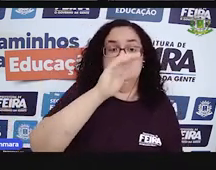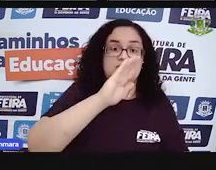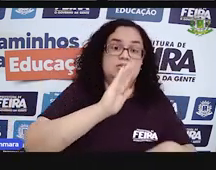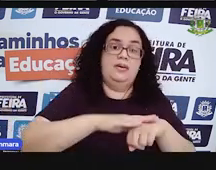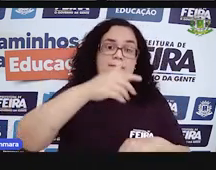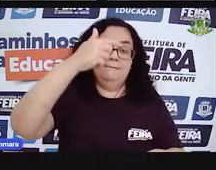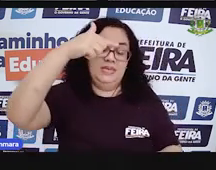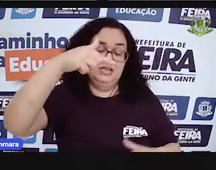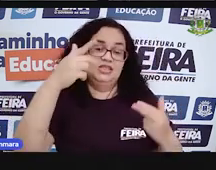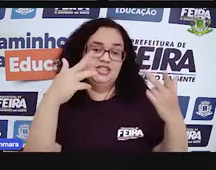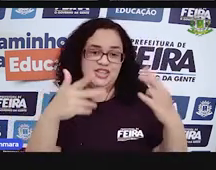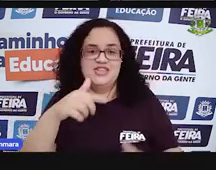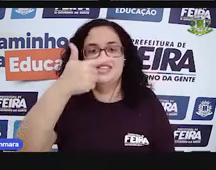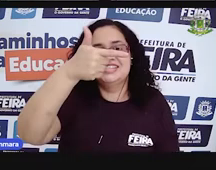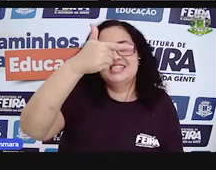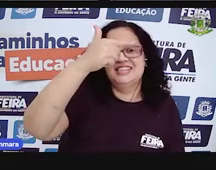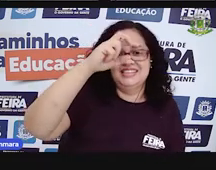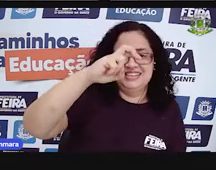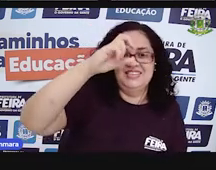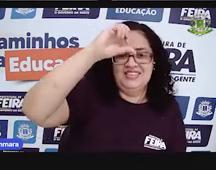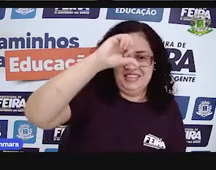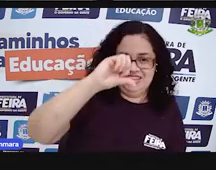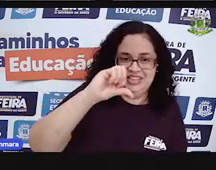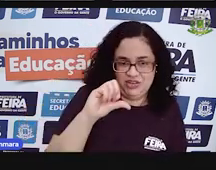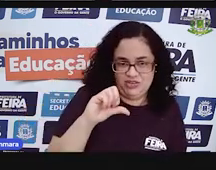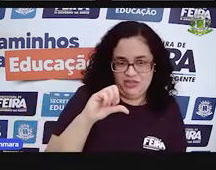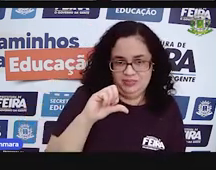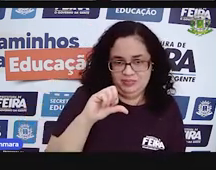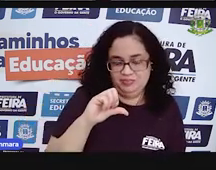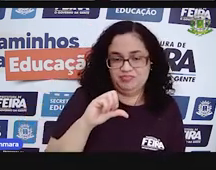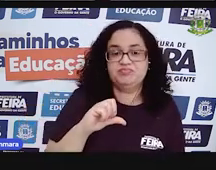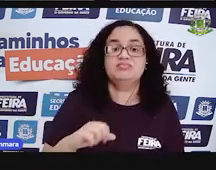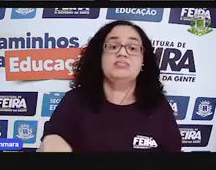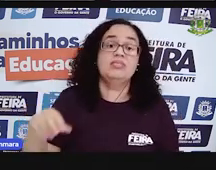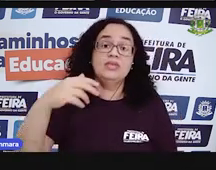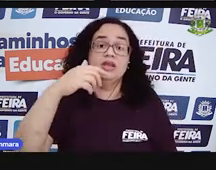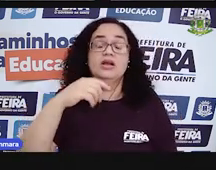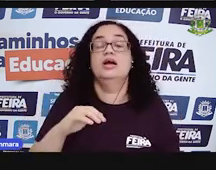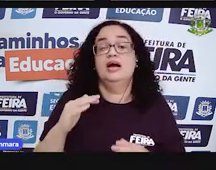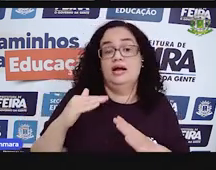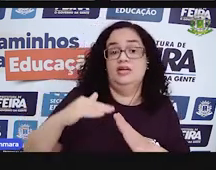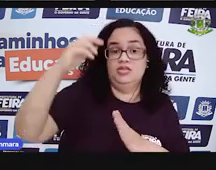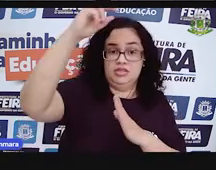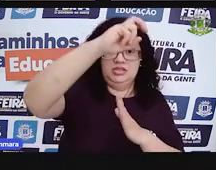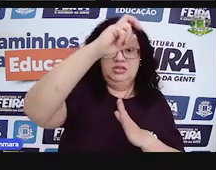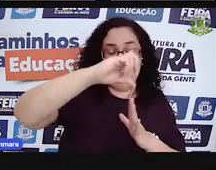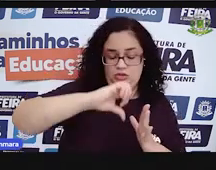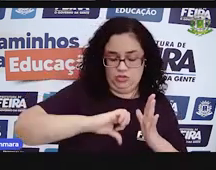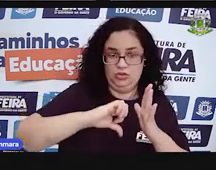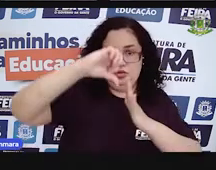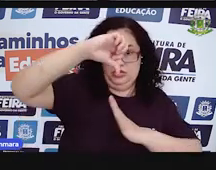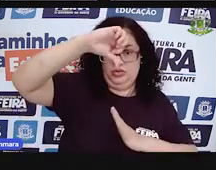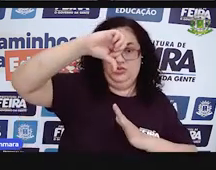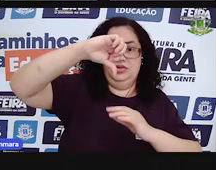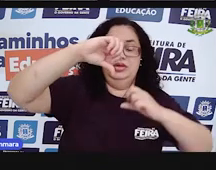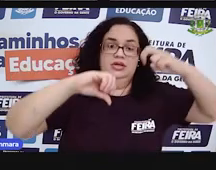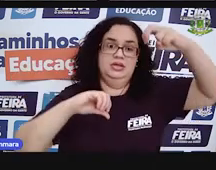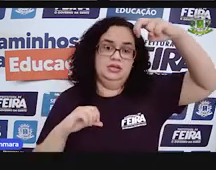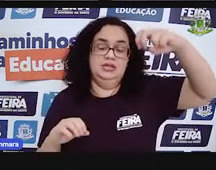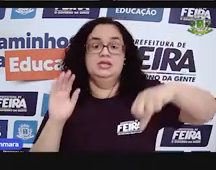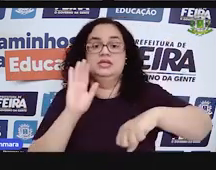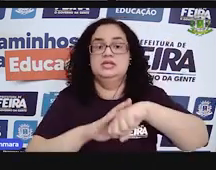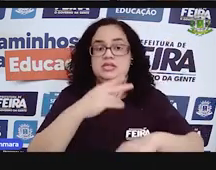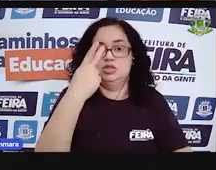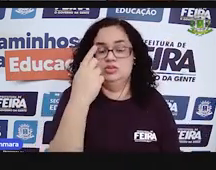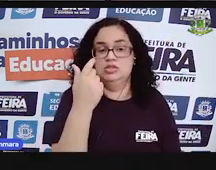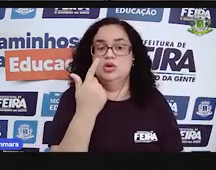59. Olha, travei. Fica o 9, e vai o 5 aqui em cima do 1. 5 mais 1 dá